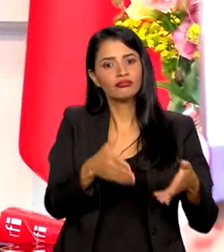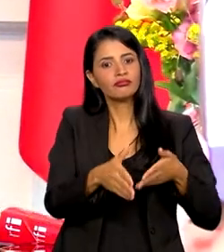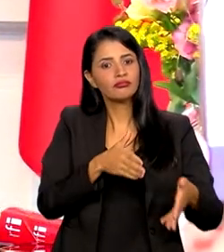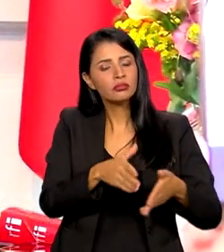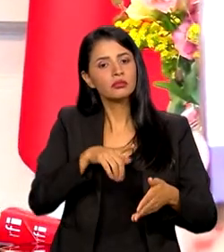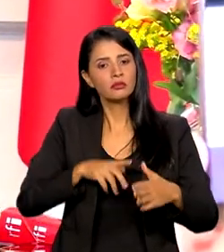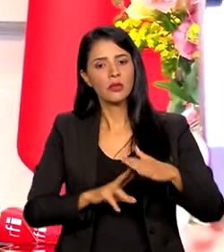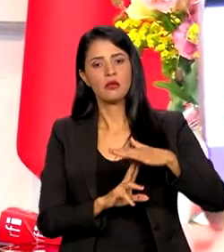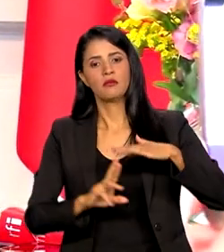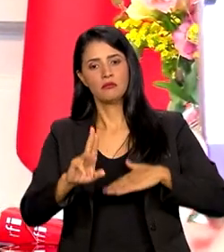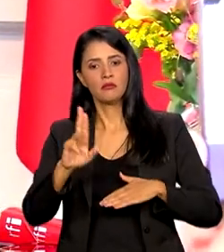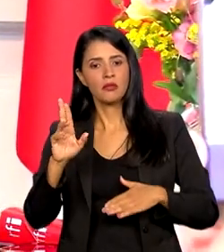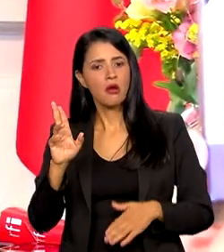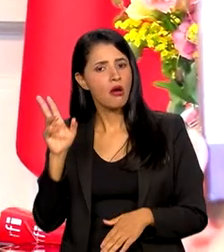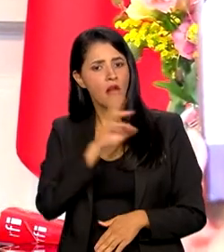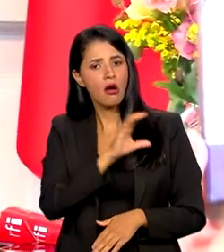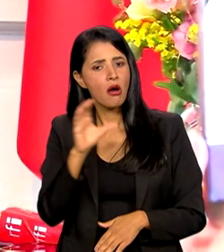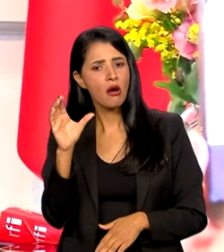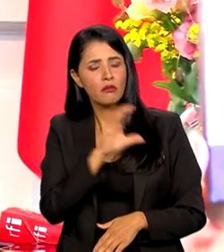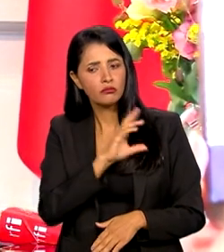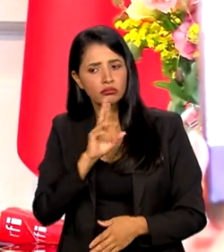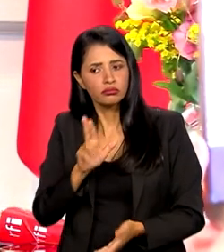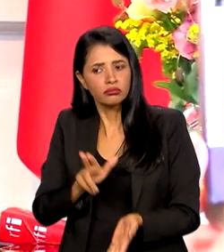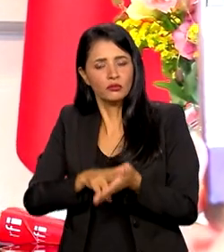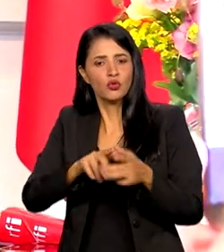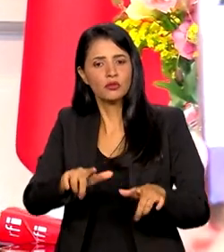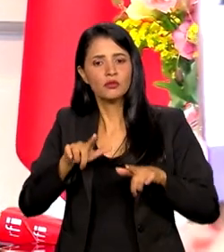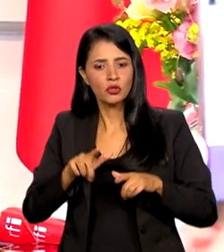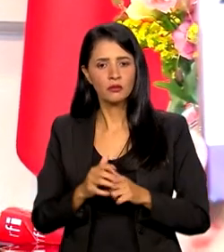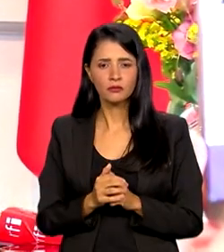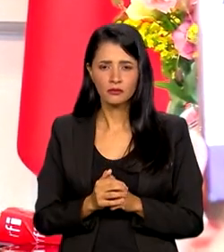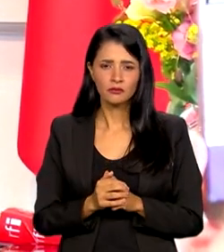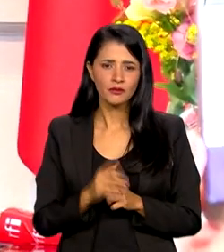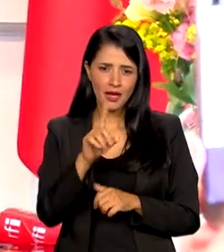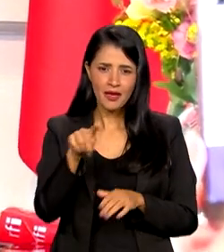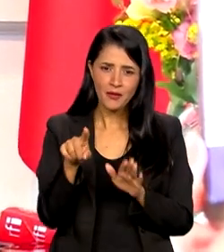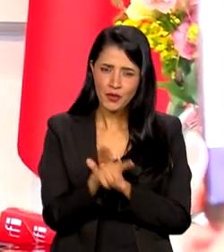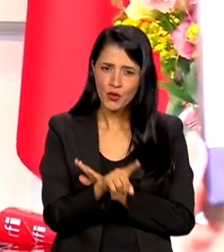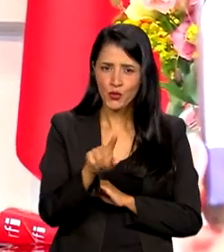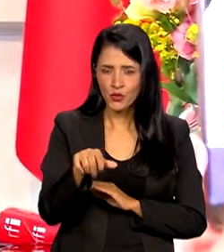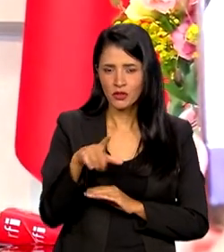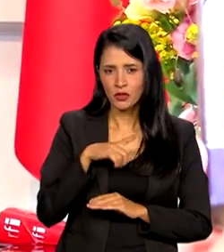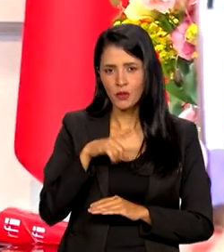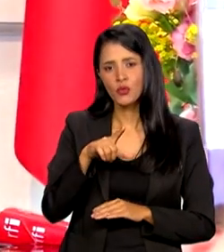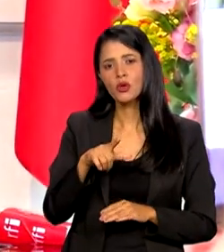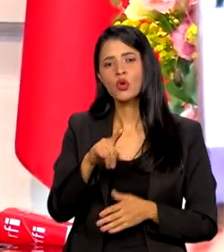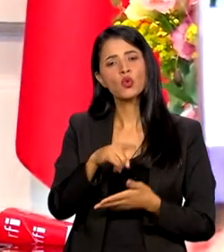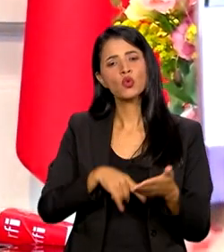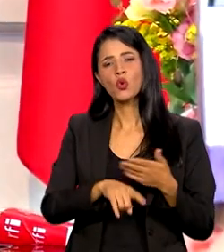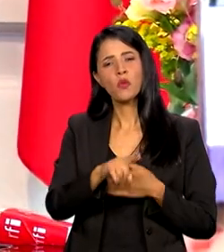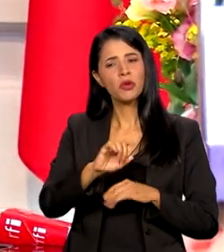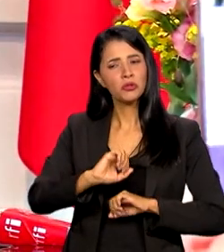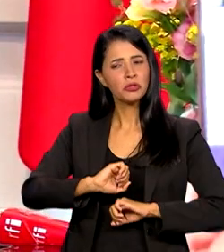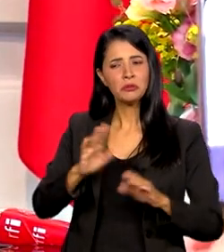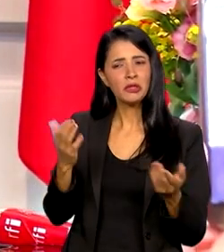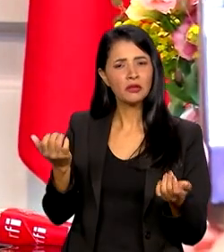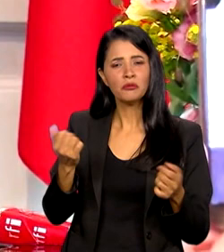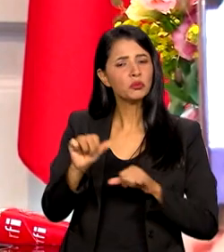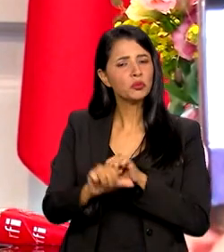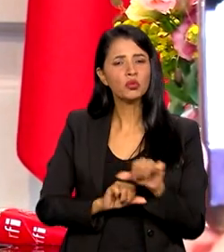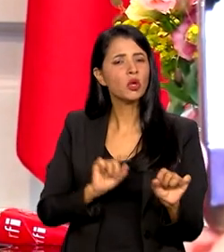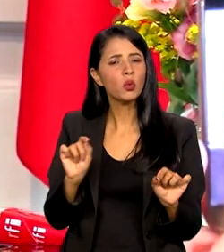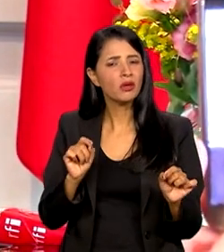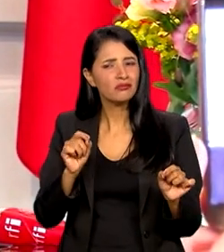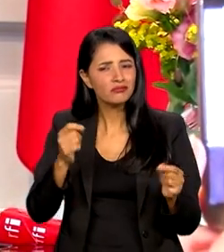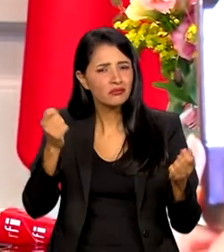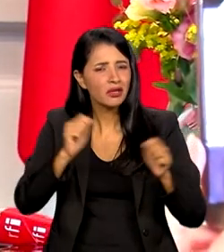facilidade do reconhecimento do seu diploma. É automático? Sim, é justamente essa pergunta, porque o documento não deixa exatamente claro o vai mudar. A